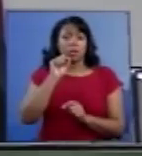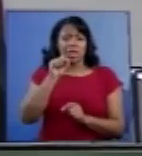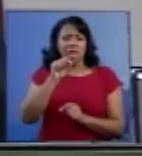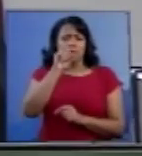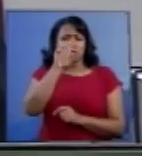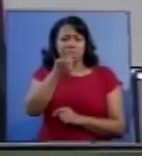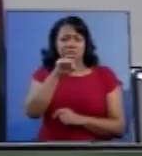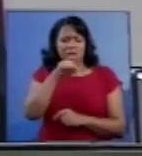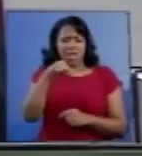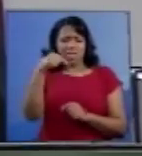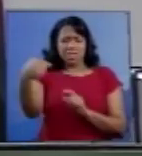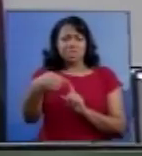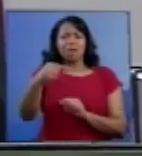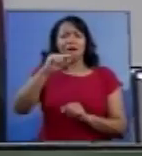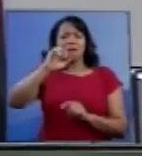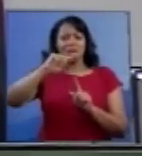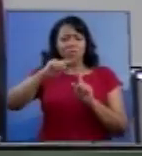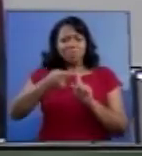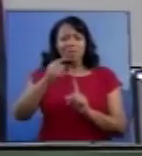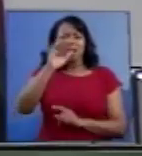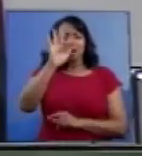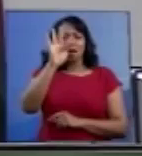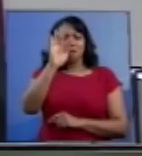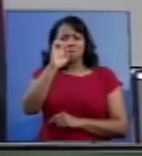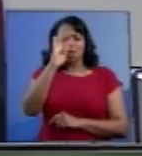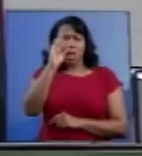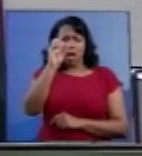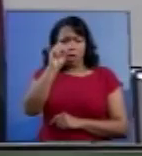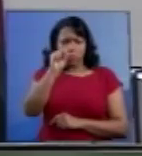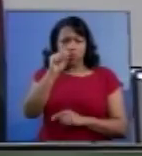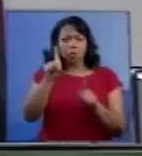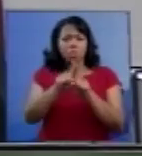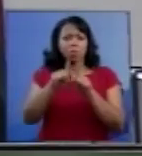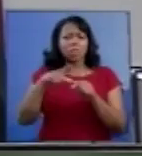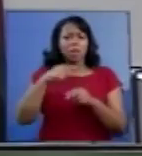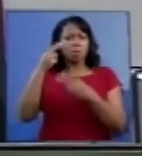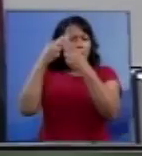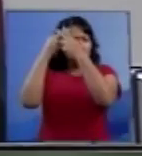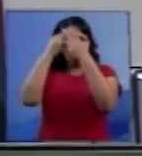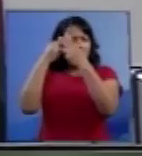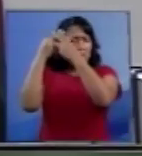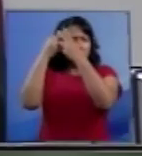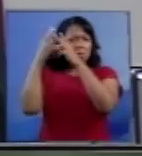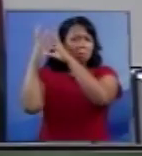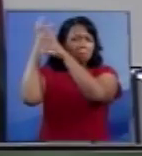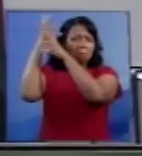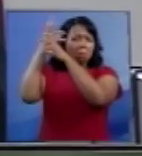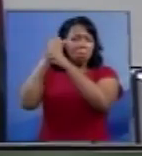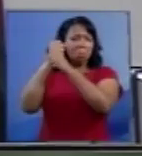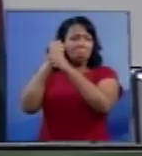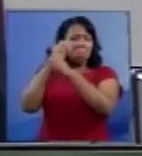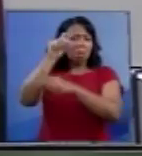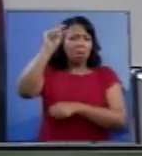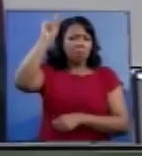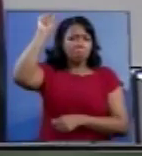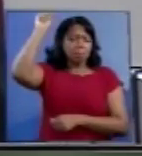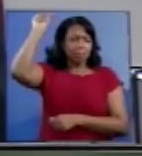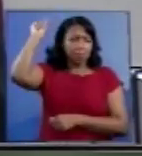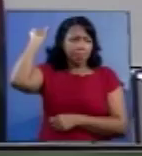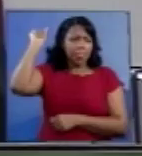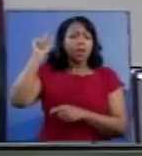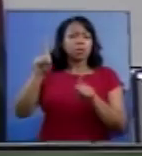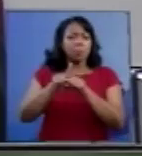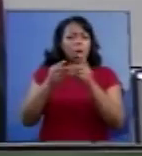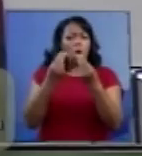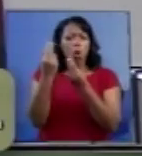fetos anencefalos possivelmente teriam uma consciência primitiva, equivalente à